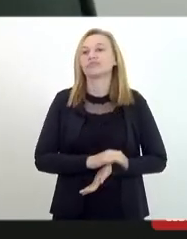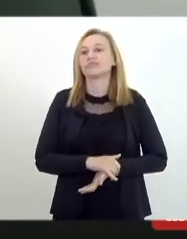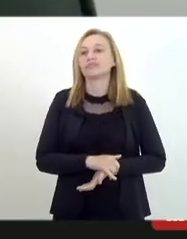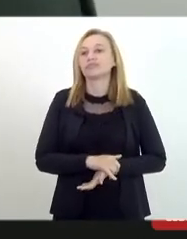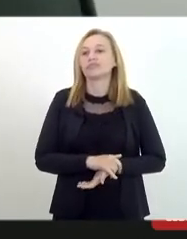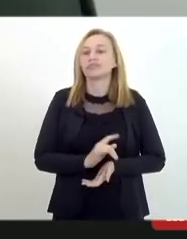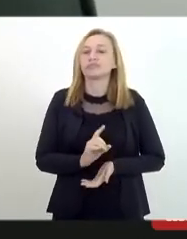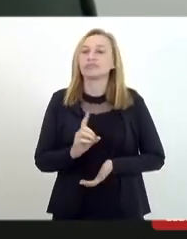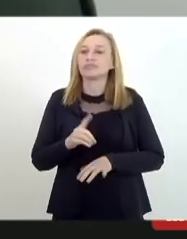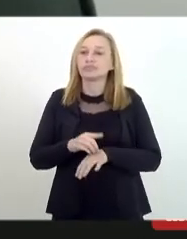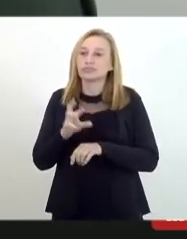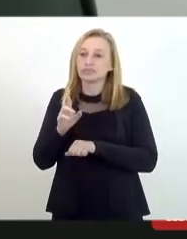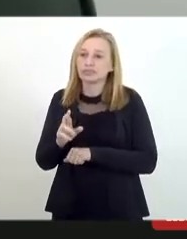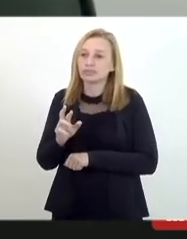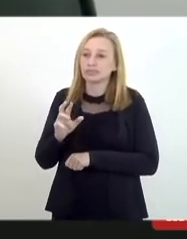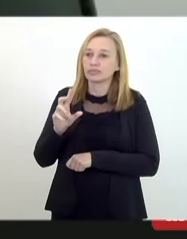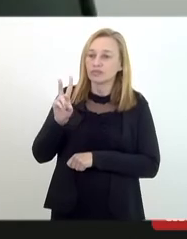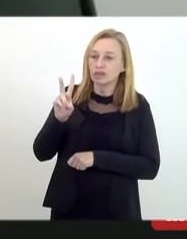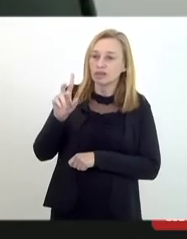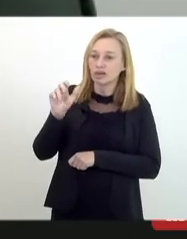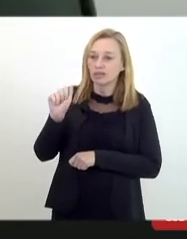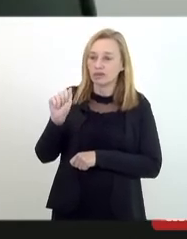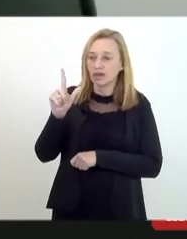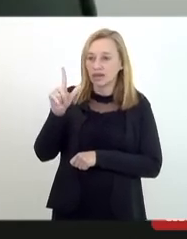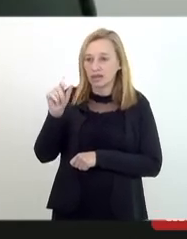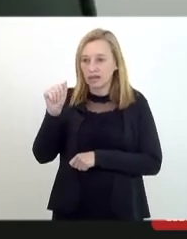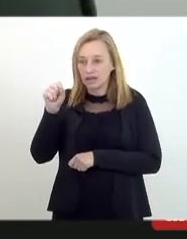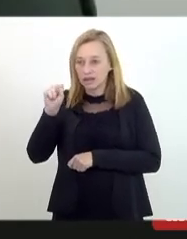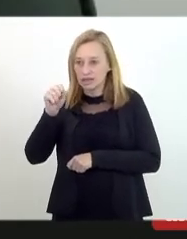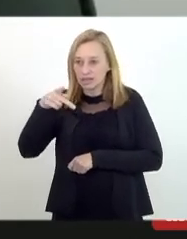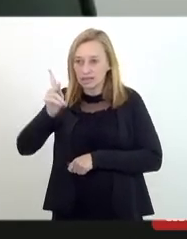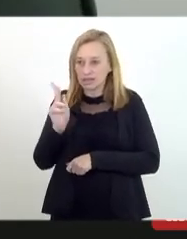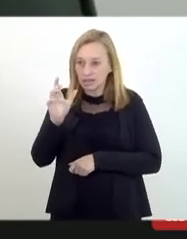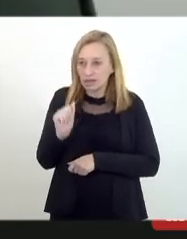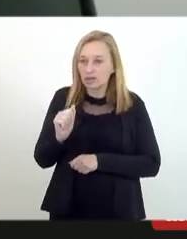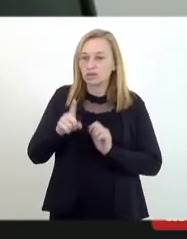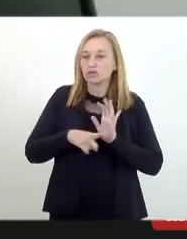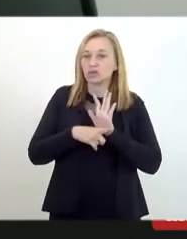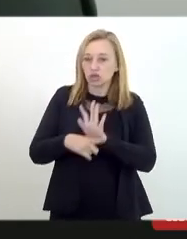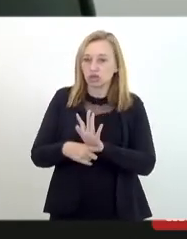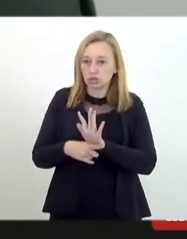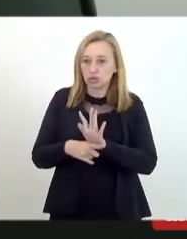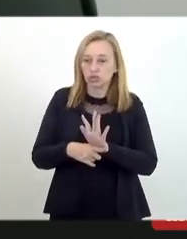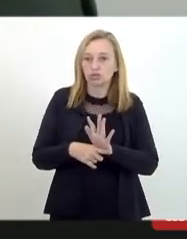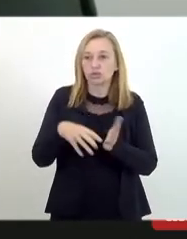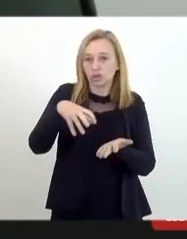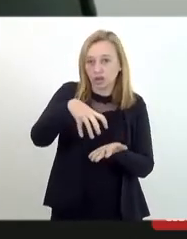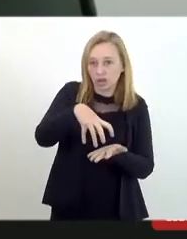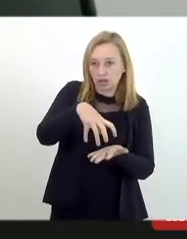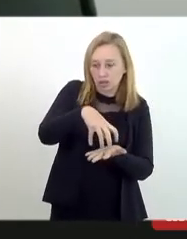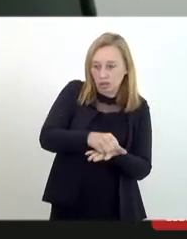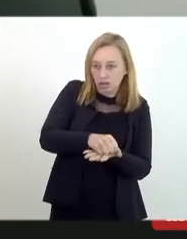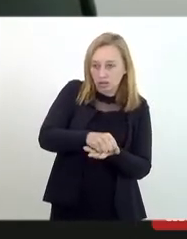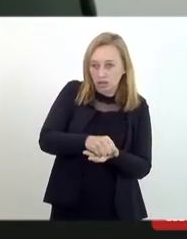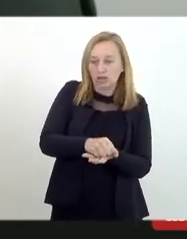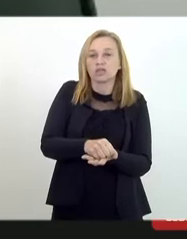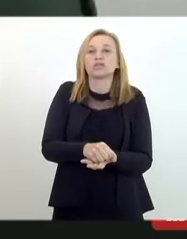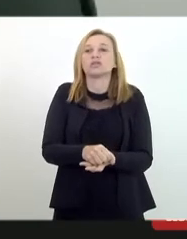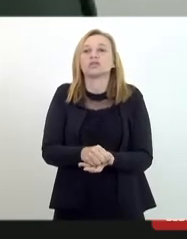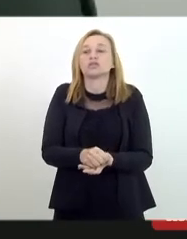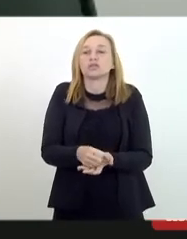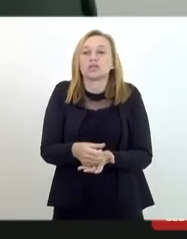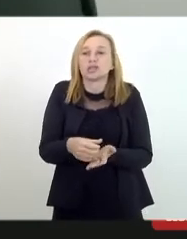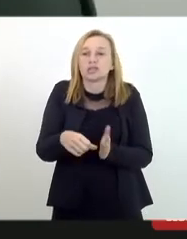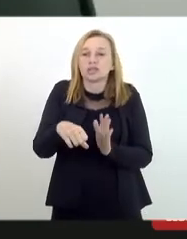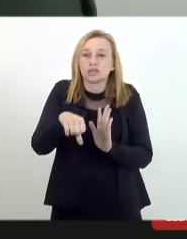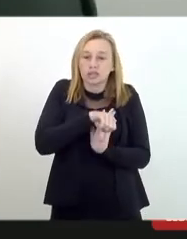e a doutora Valesca aí com as suas contribuições, trazendo aí esse registro desse grave